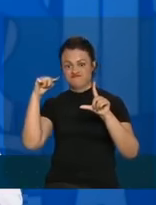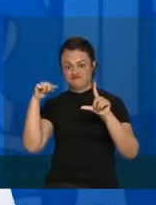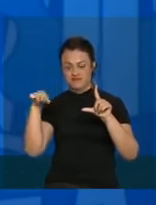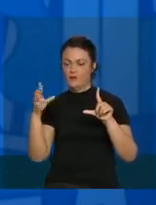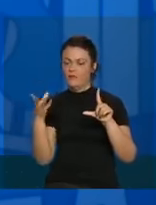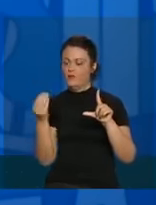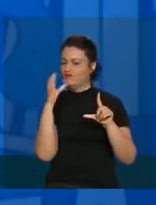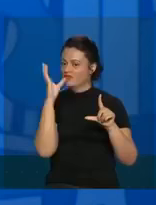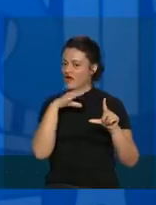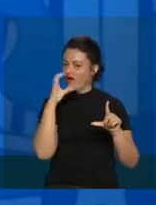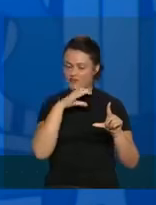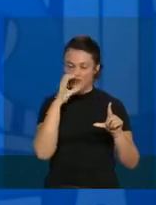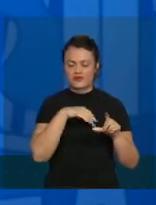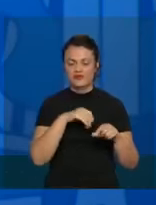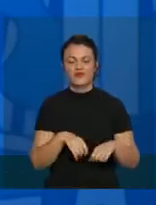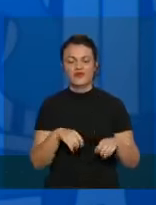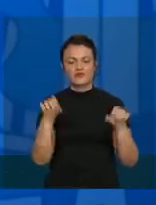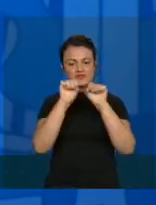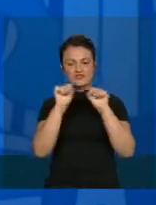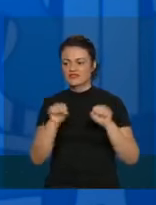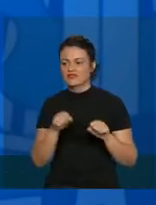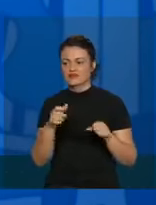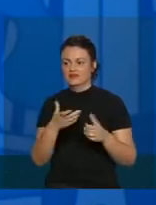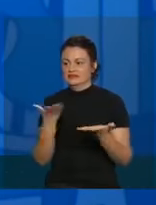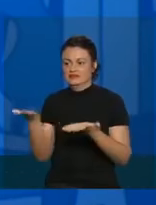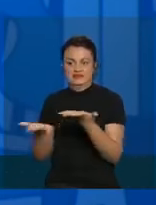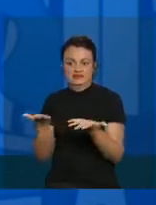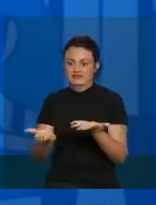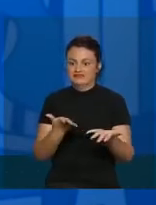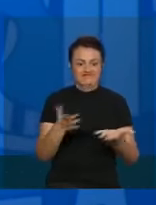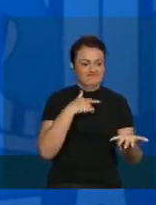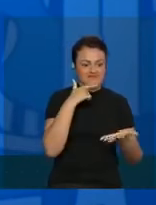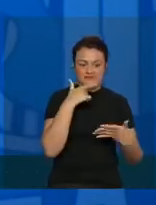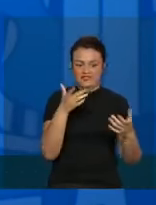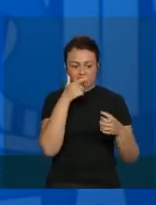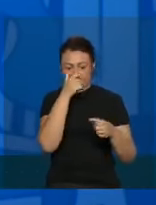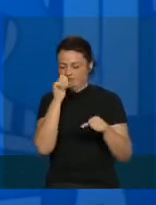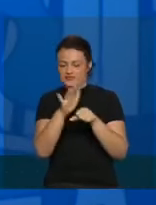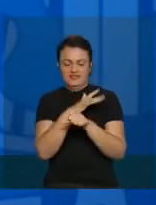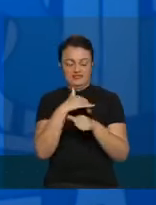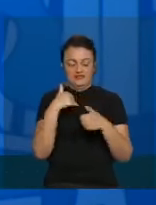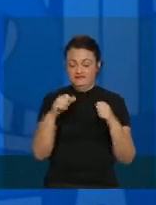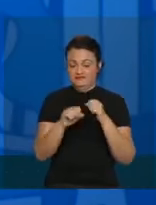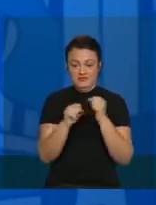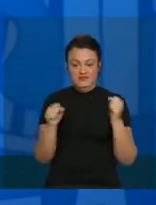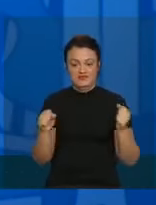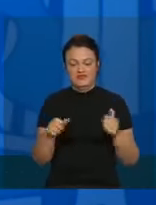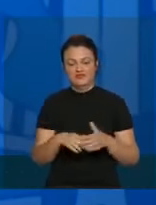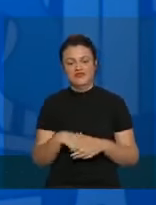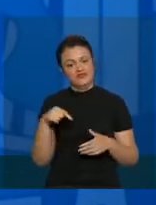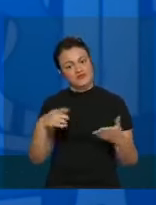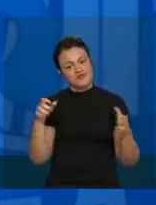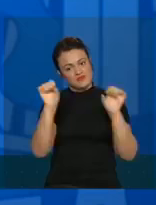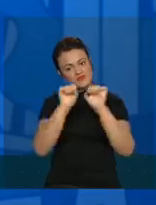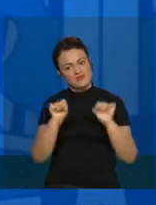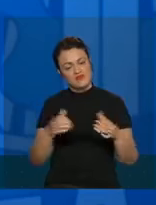muito rápido, o sistema deles não conseguiu, não teve capacidade de atendimento. E o nosso,